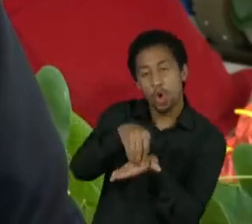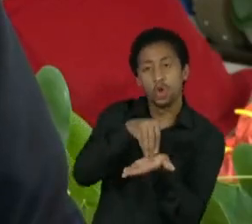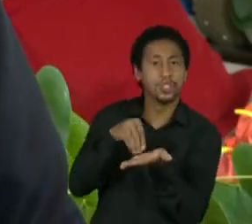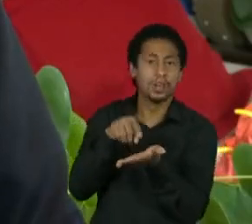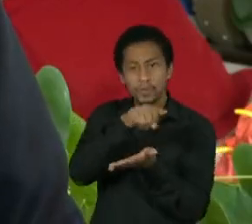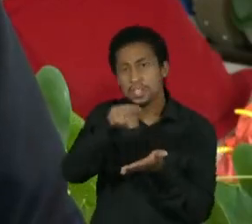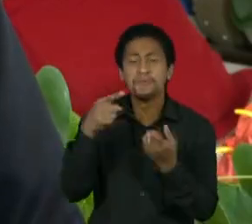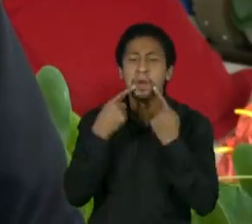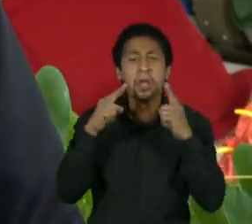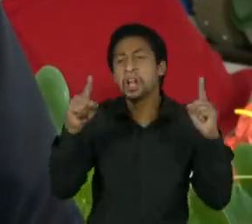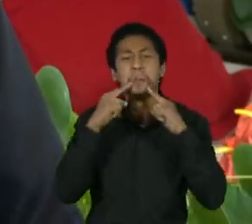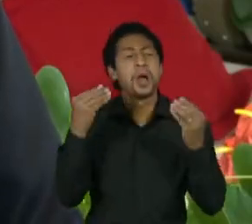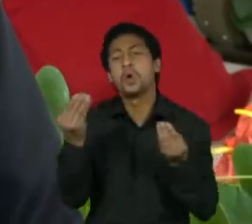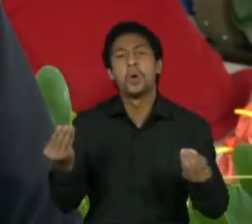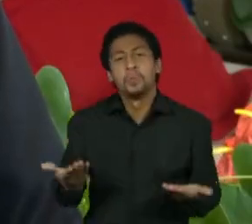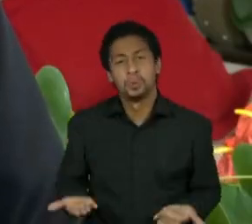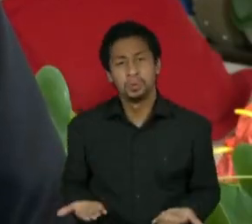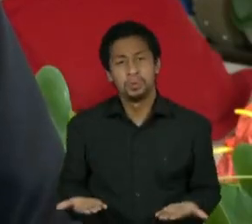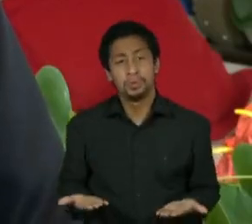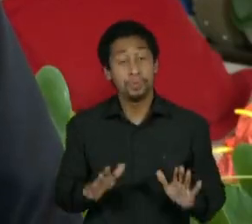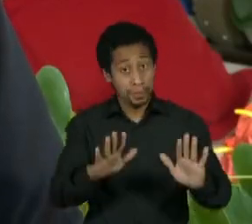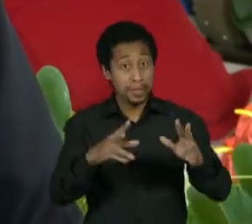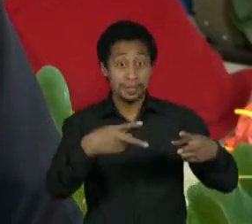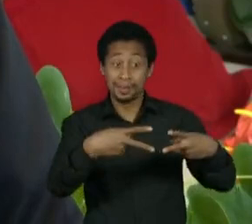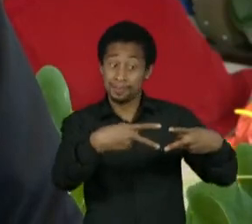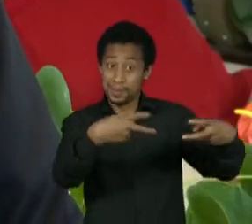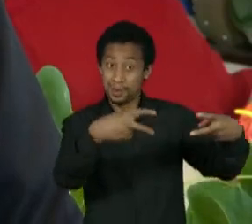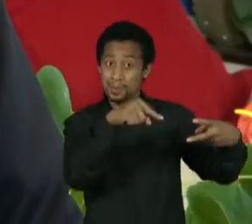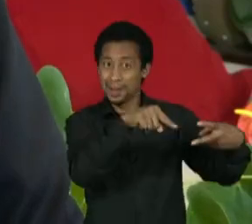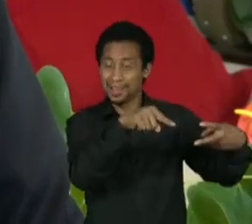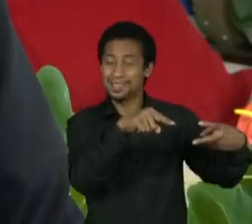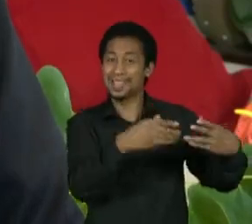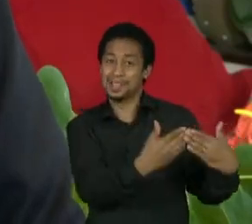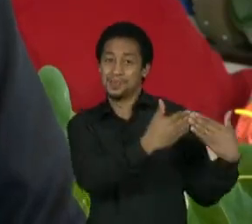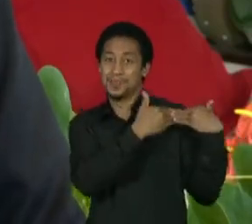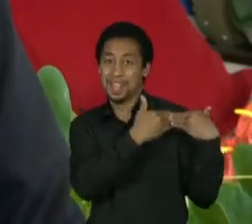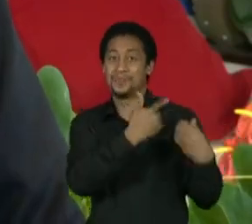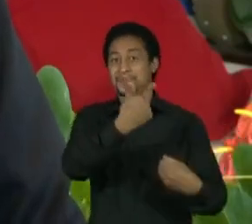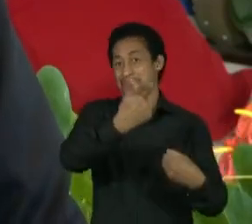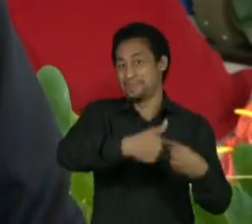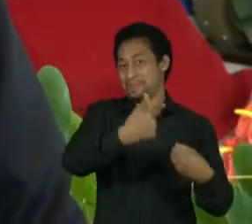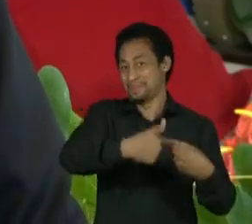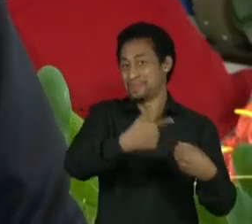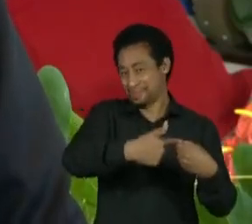gasolina, do diesel, tem um endereço sim, é